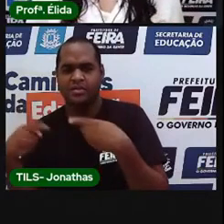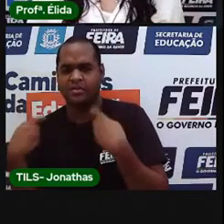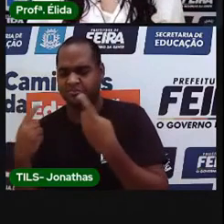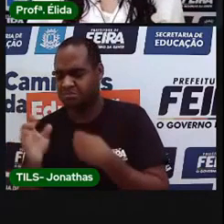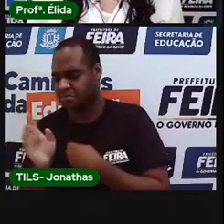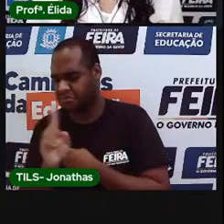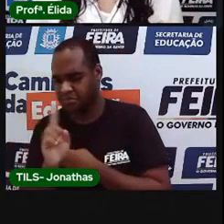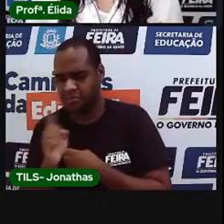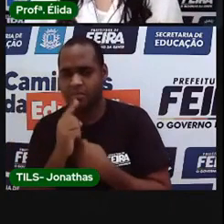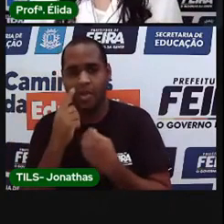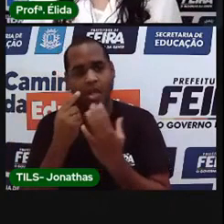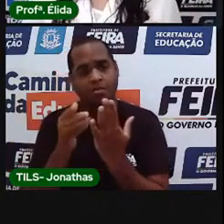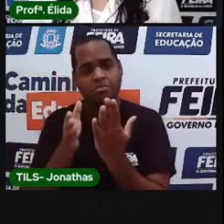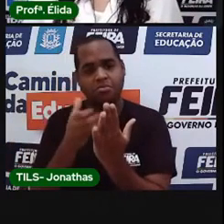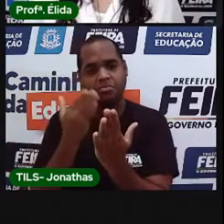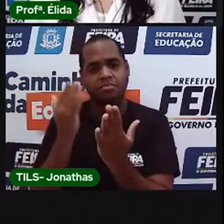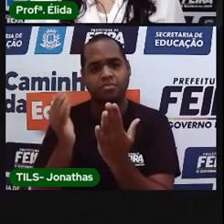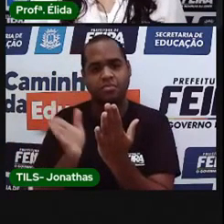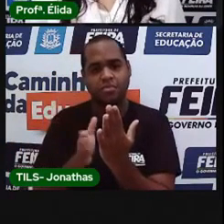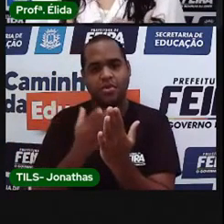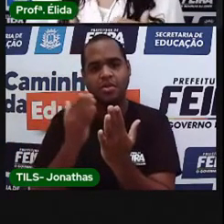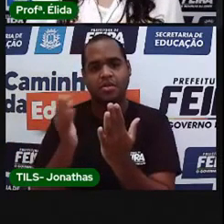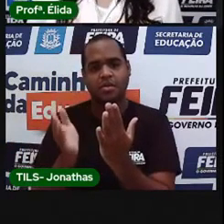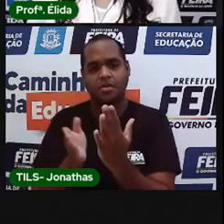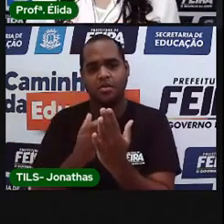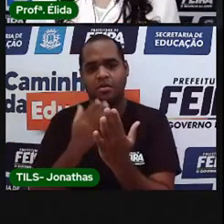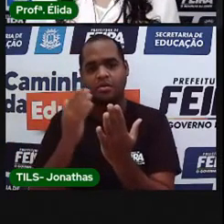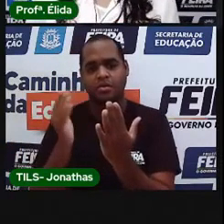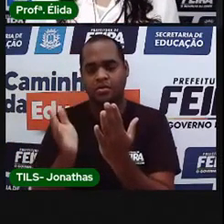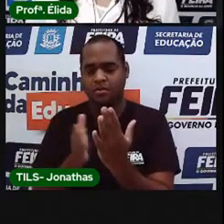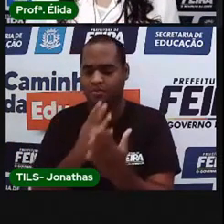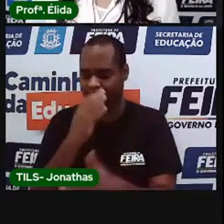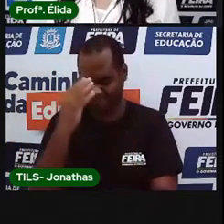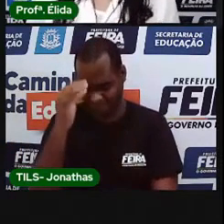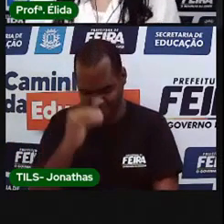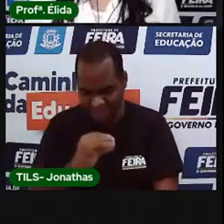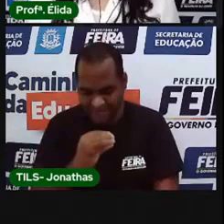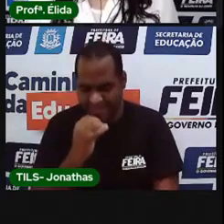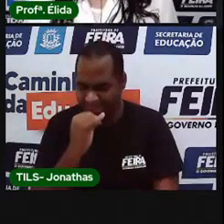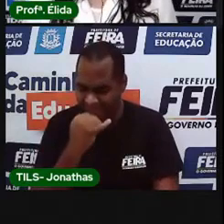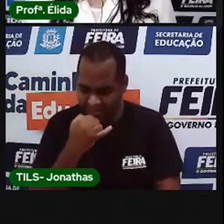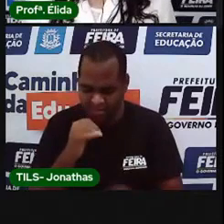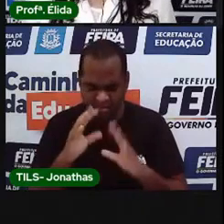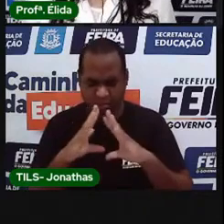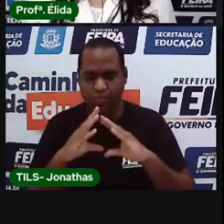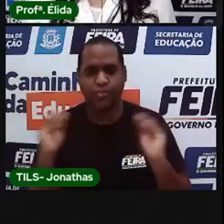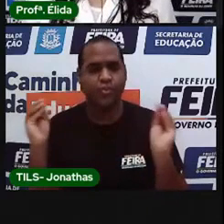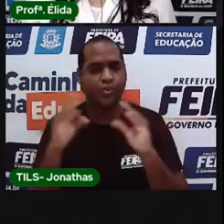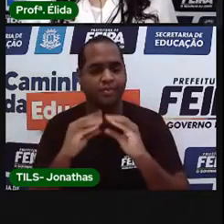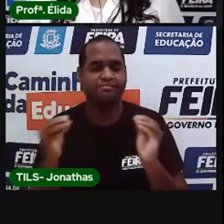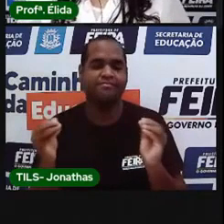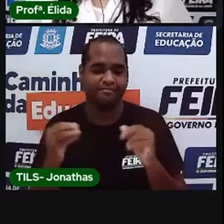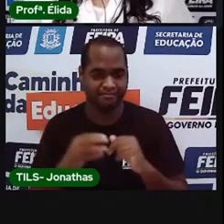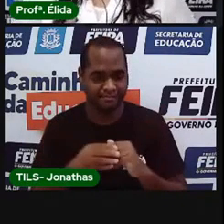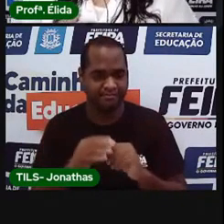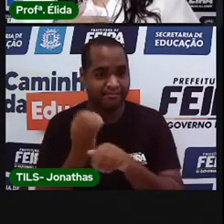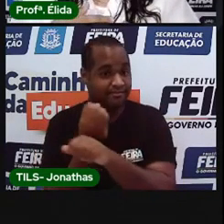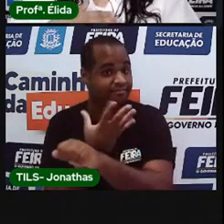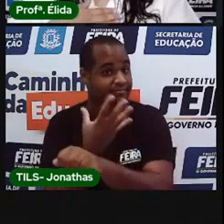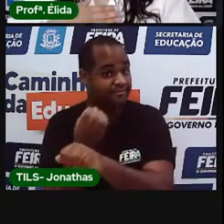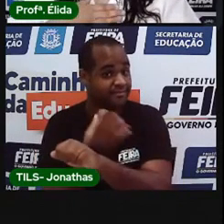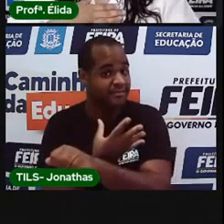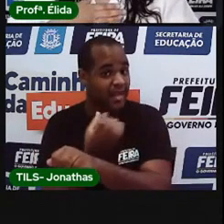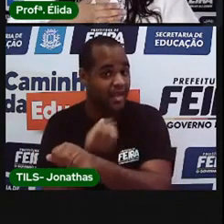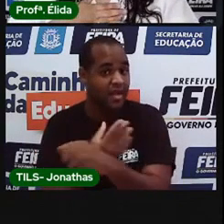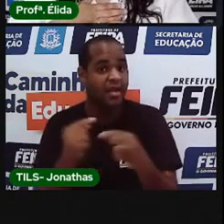aí eu pego o meu livro e eu vou ler até que a minha tristeza vá embora. Entendeu o são as emoções? São